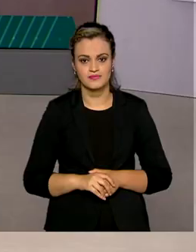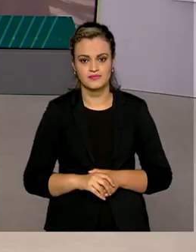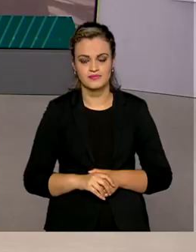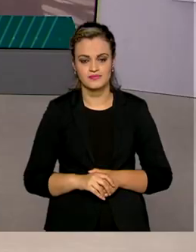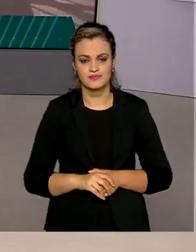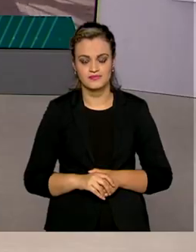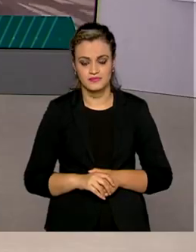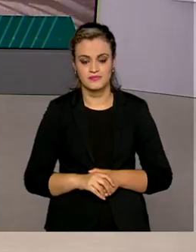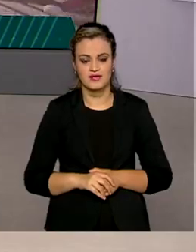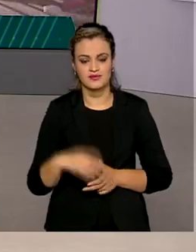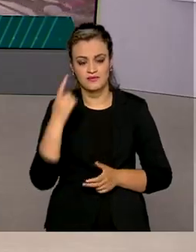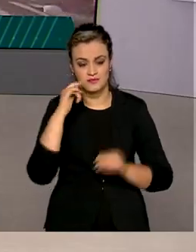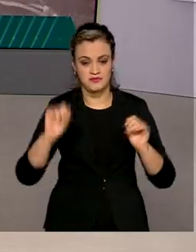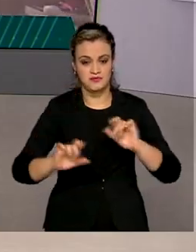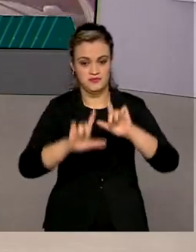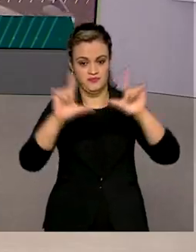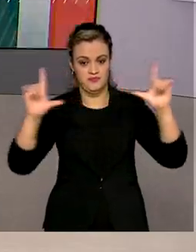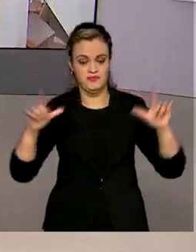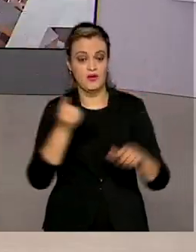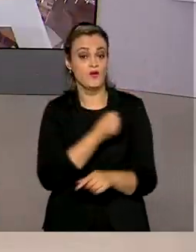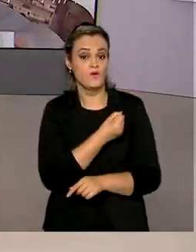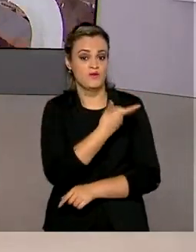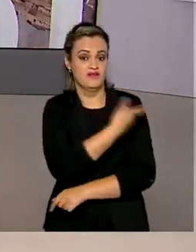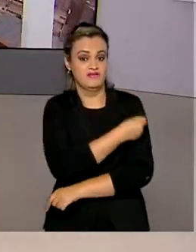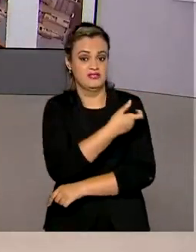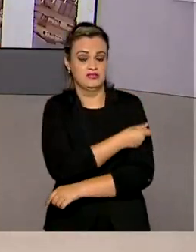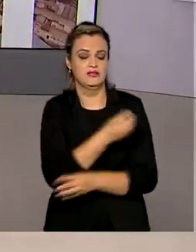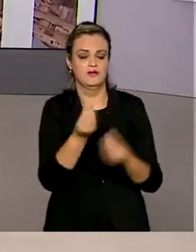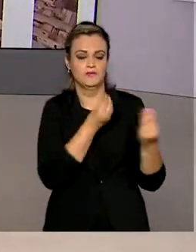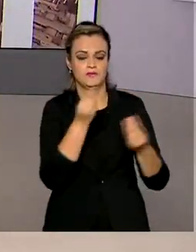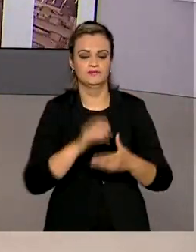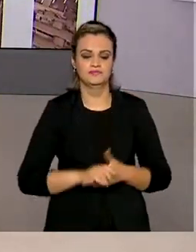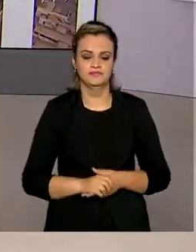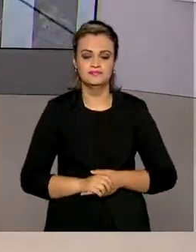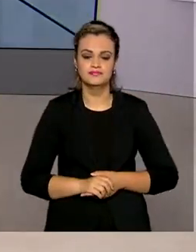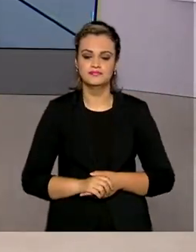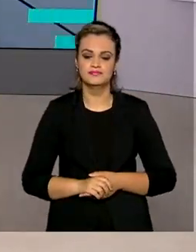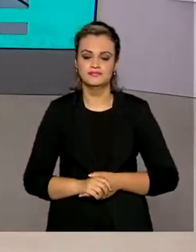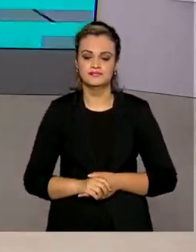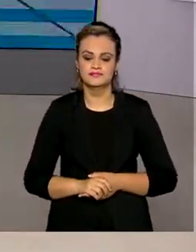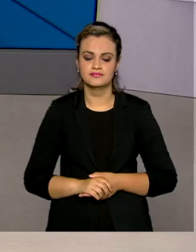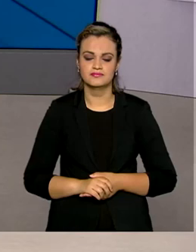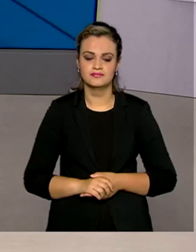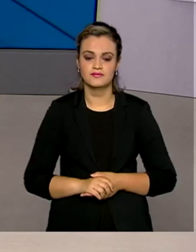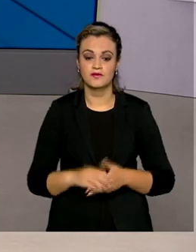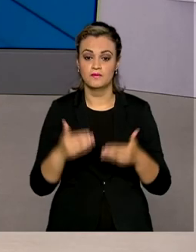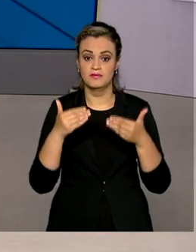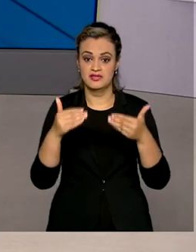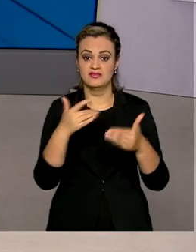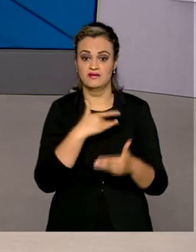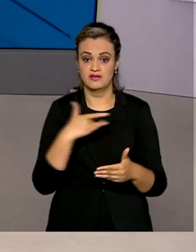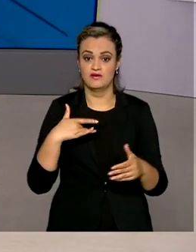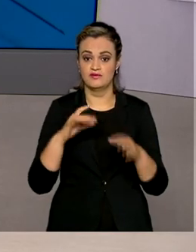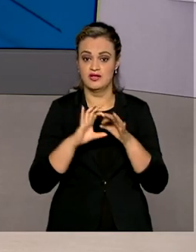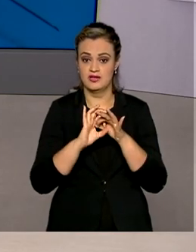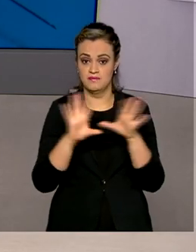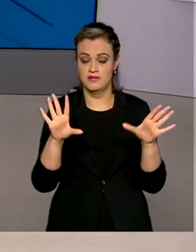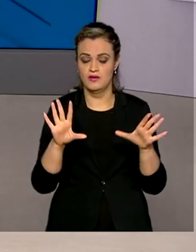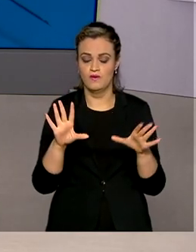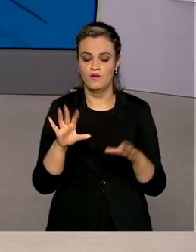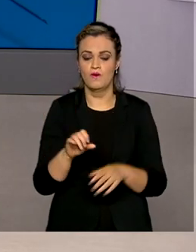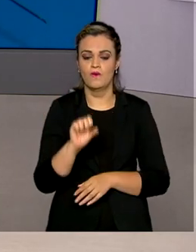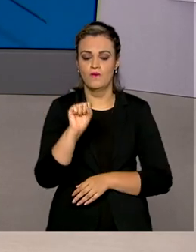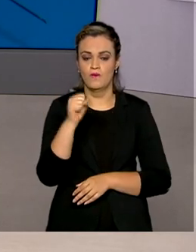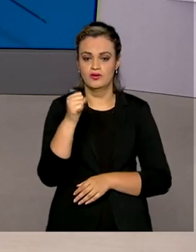Vamos conferir agora como está a vacinação no Brasil? Os números estão aqui no telão. Olha, o Ministério da Saúde já distribuiu até agora